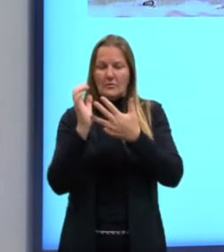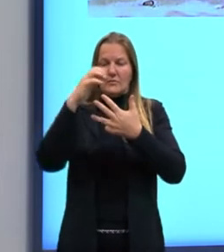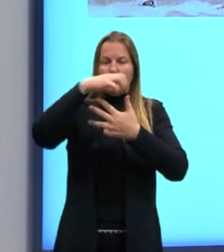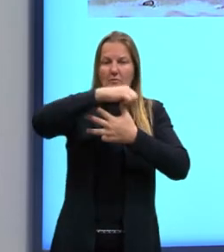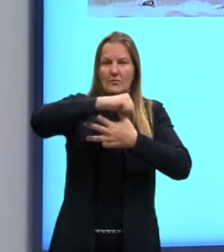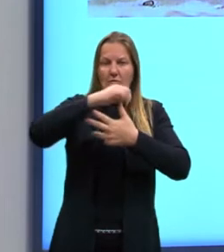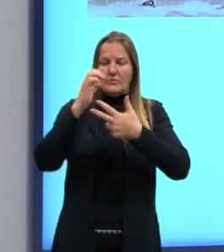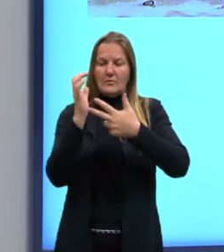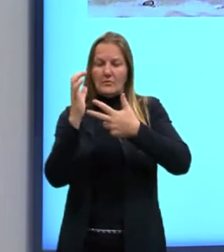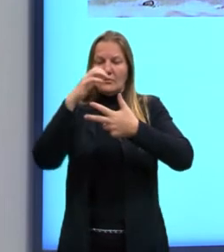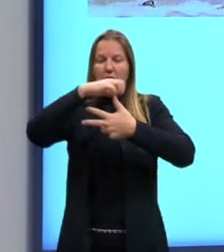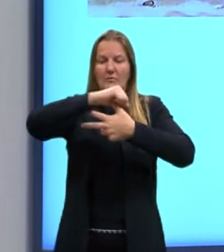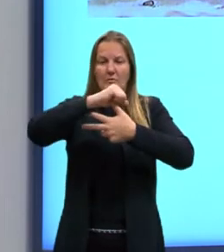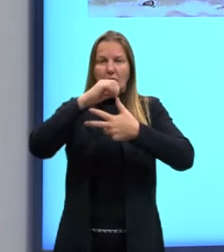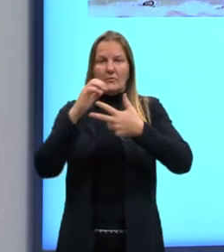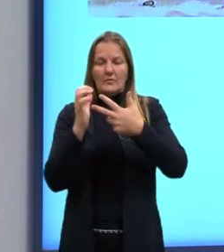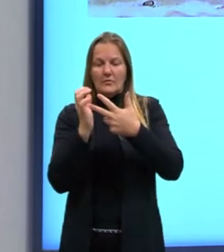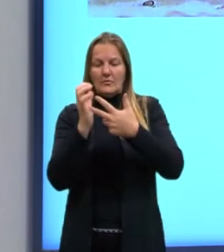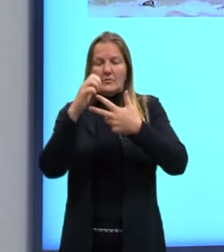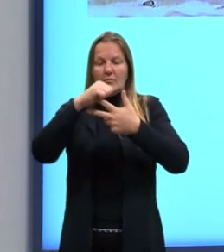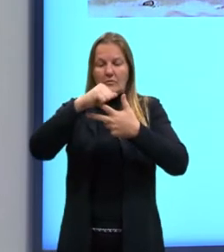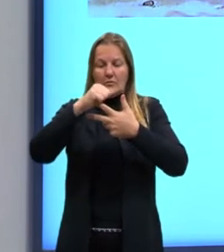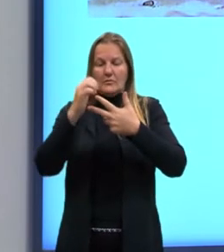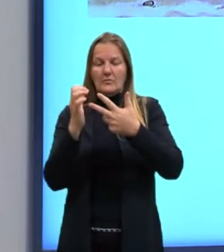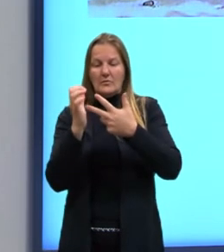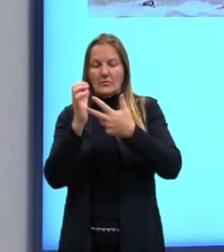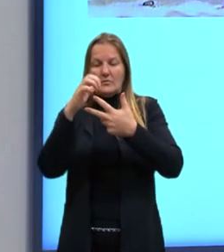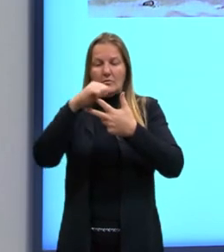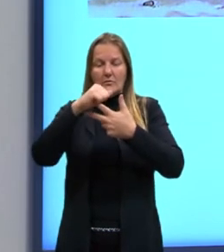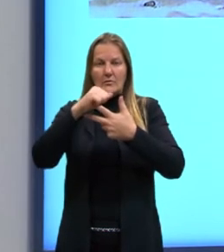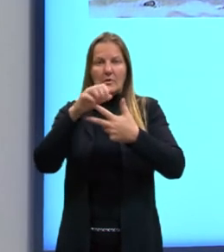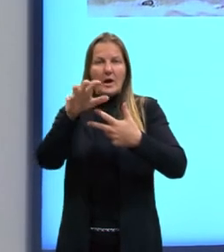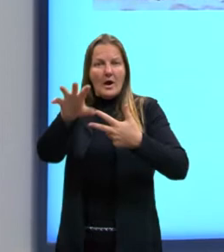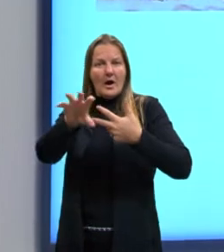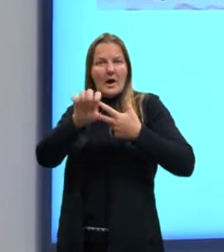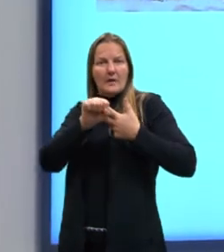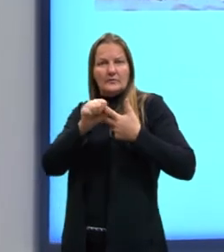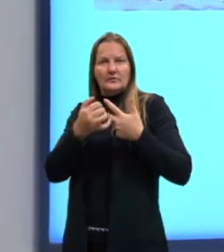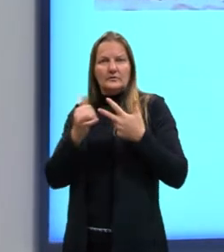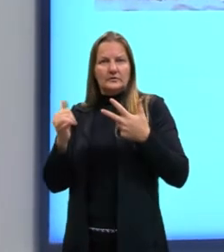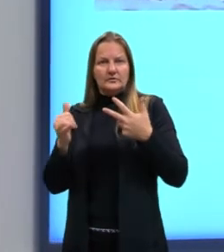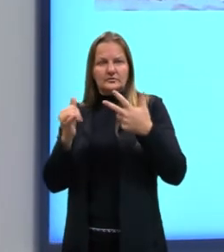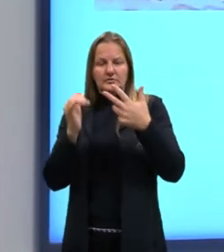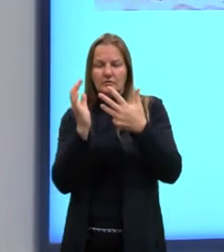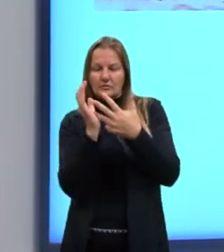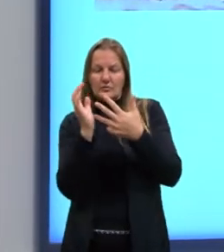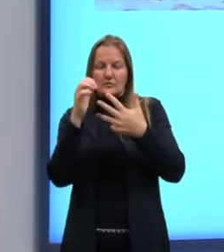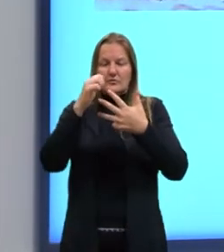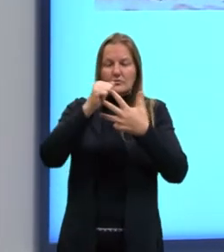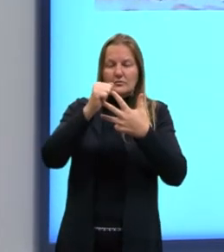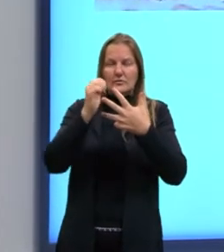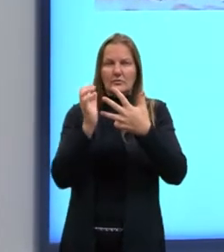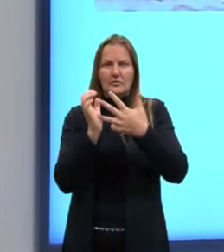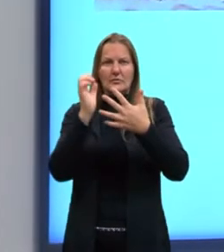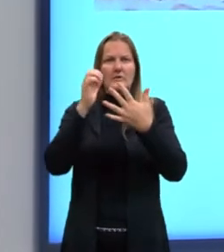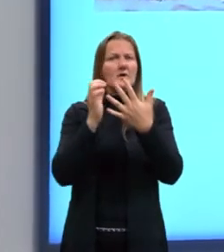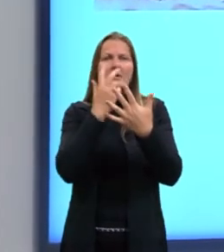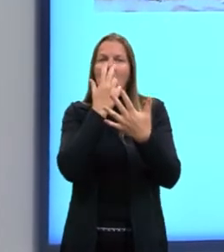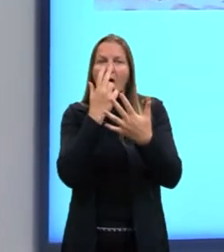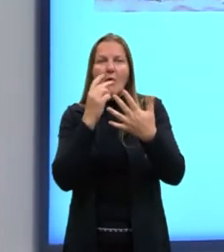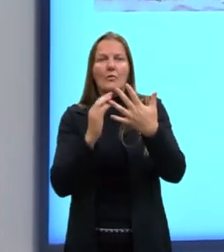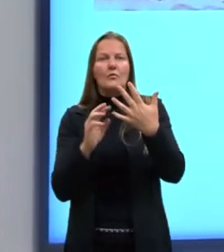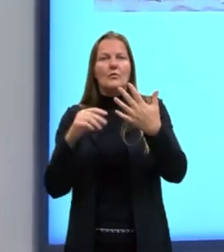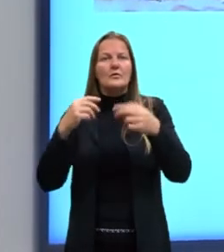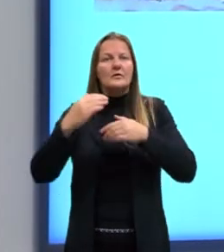vai se alimentar do consumidor primário e vai estar absorvendo a energia através do alimento, né? Para